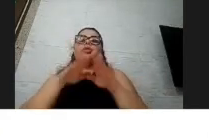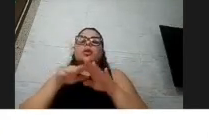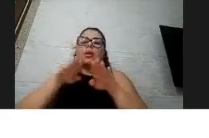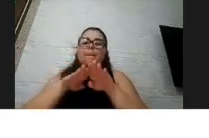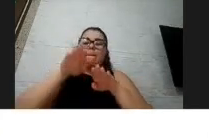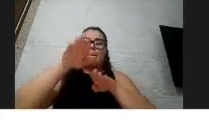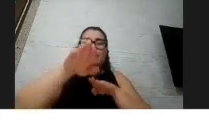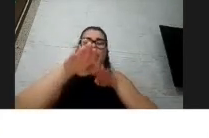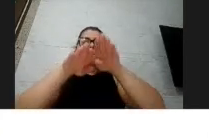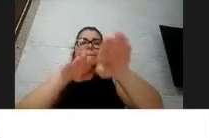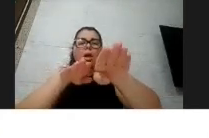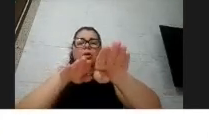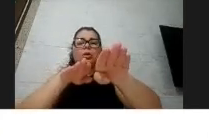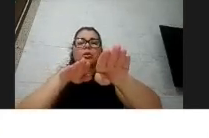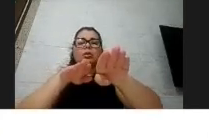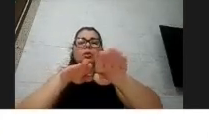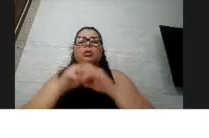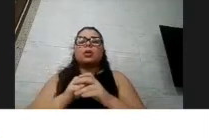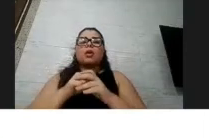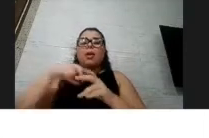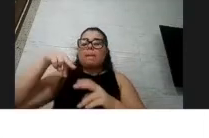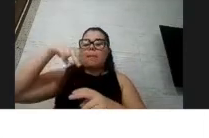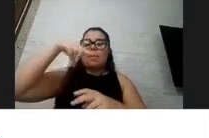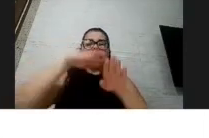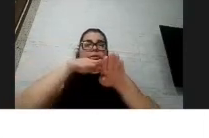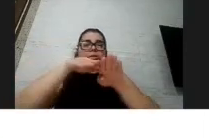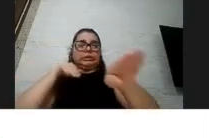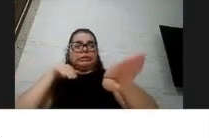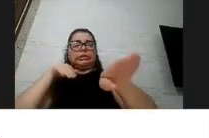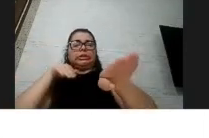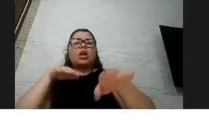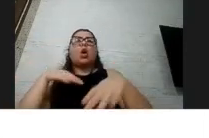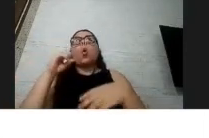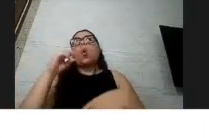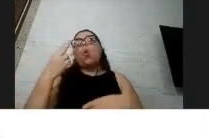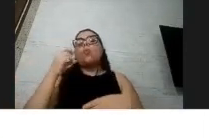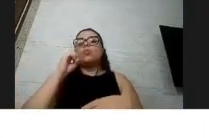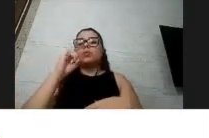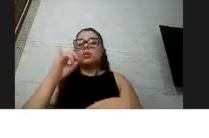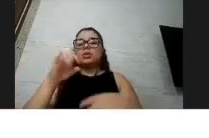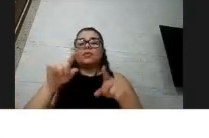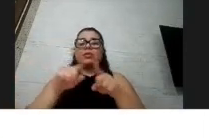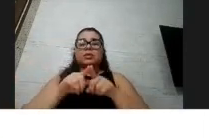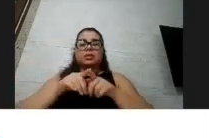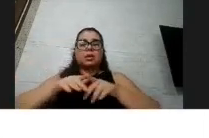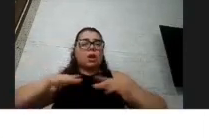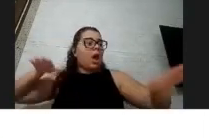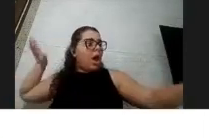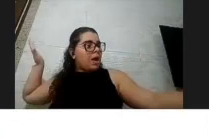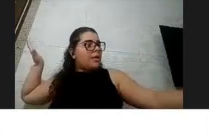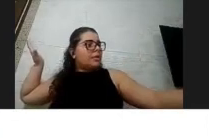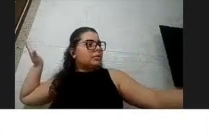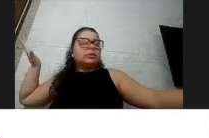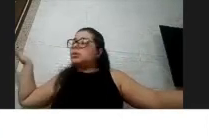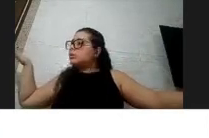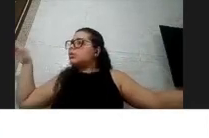você tem mais ou menos, dois passos grandes, você tem mais ou menos um metro e meio. Se você abrir os seus dois braços, né,